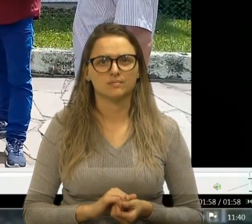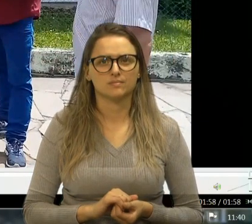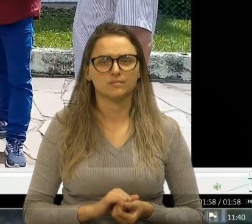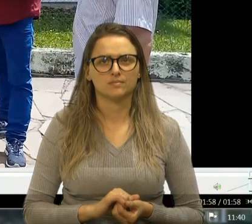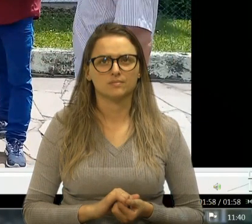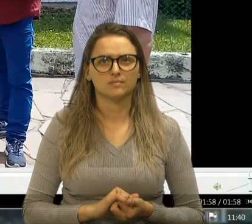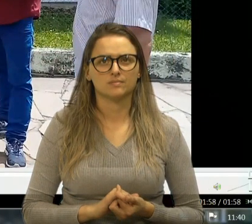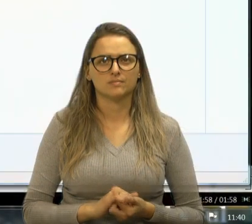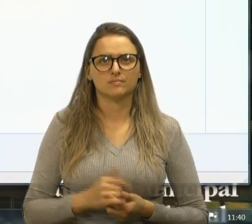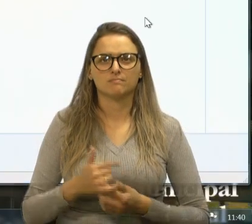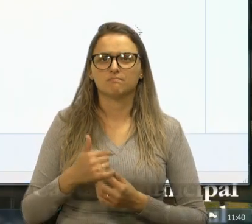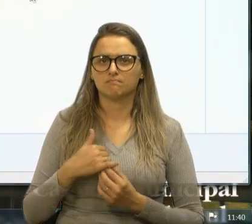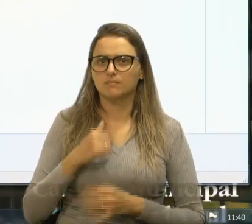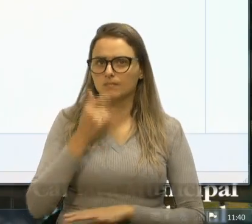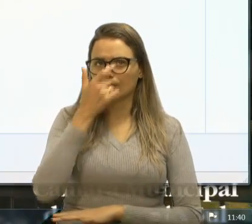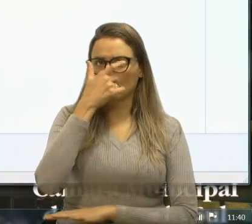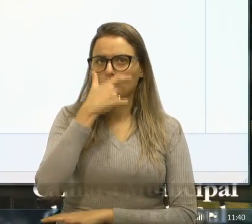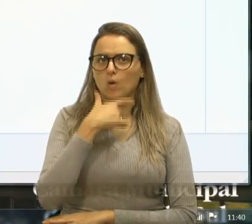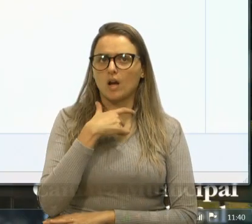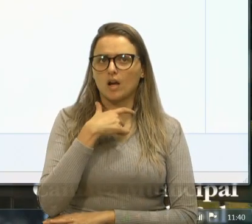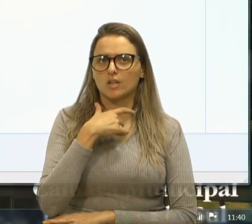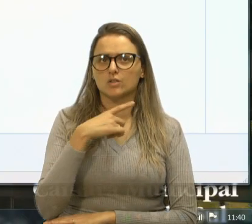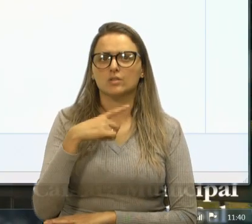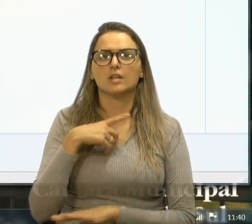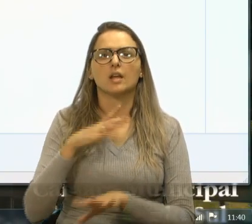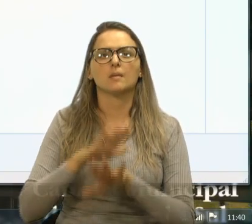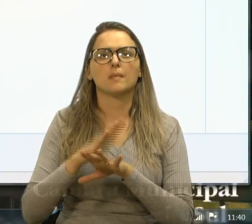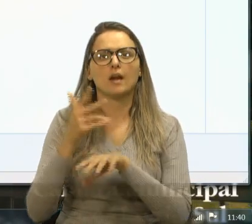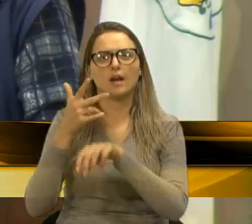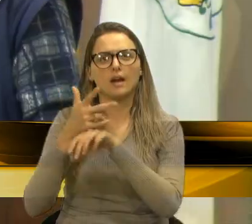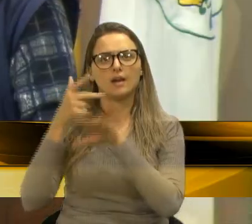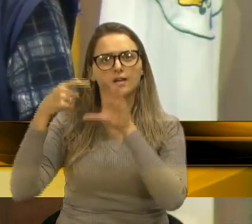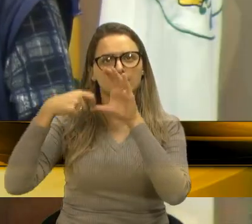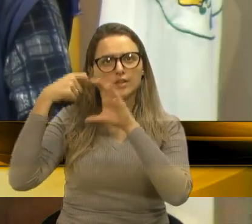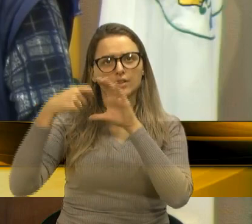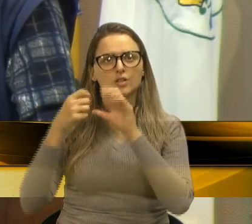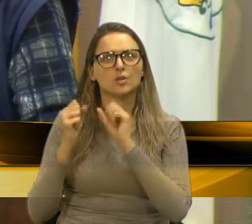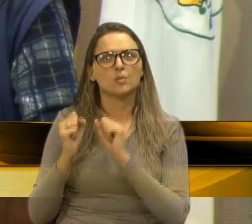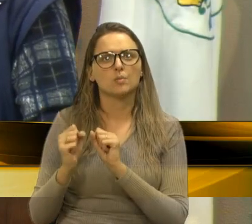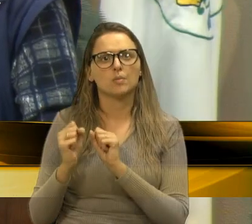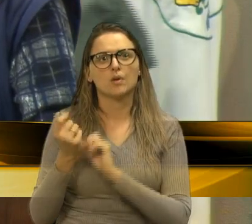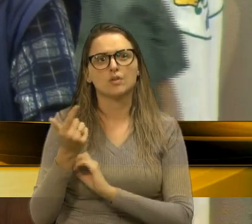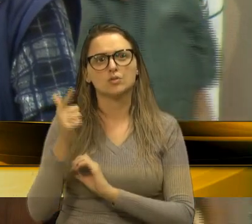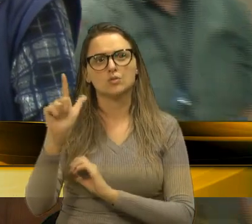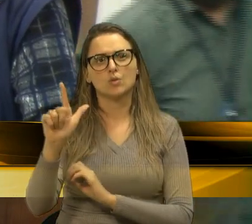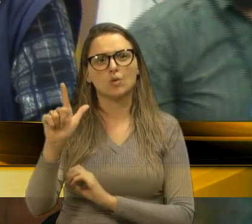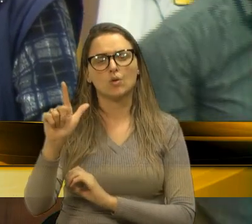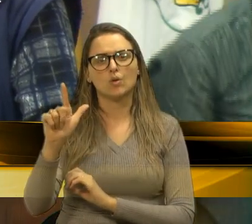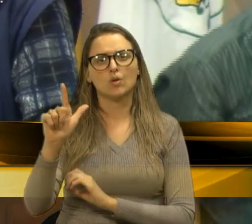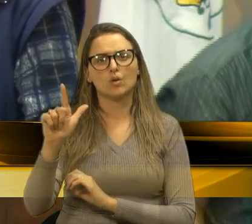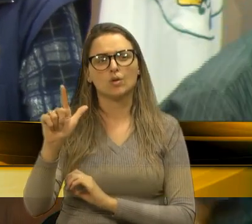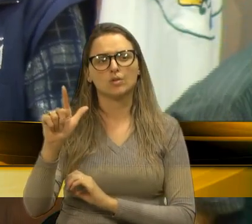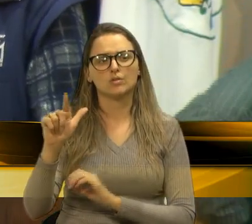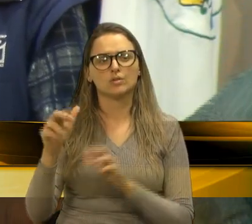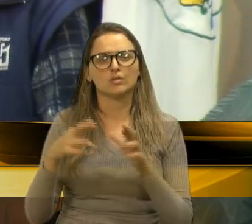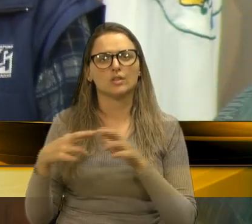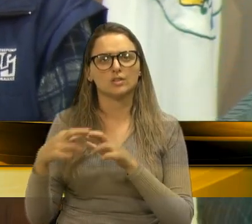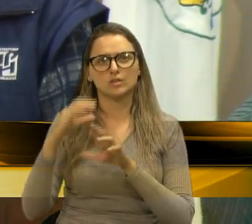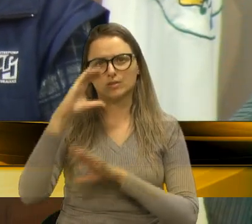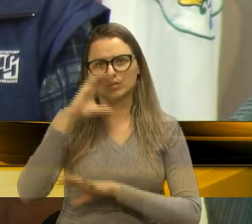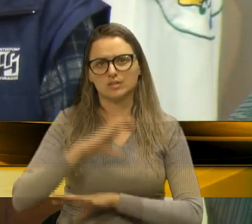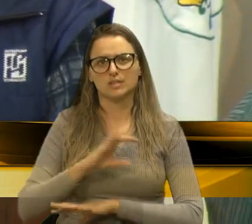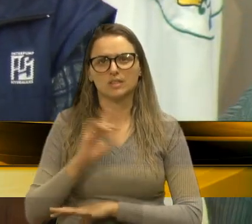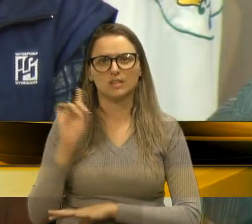Eu acho que tem mais vídeo aí, pode ir passando um outro, do mesmo cidadão aí também, ó.